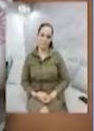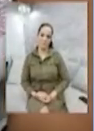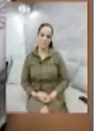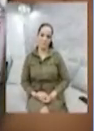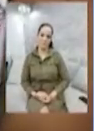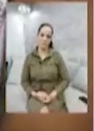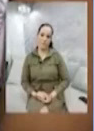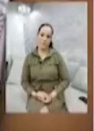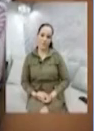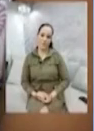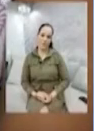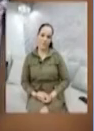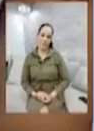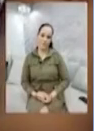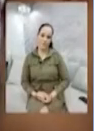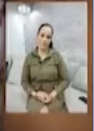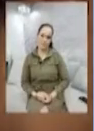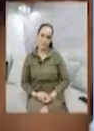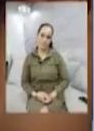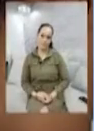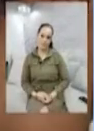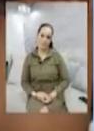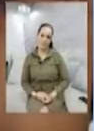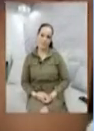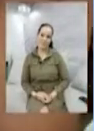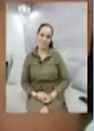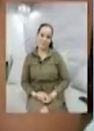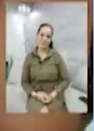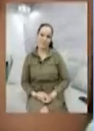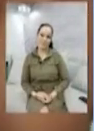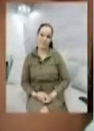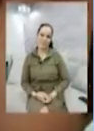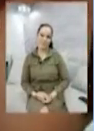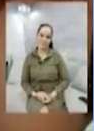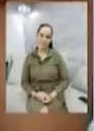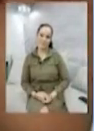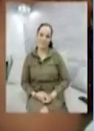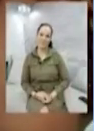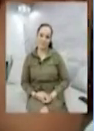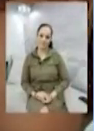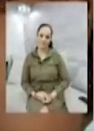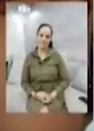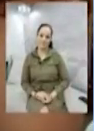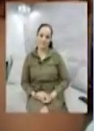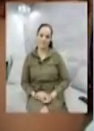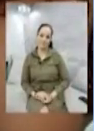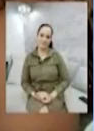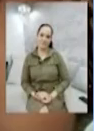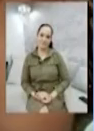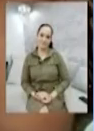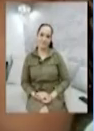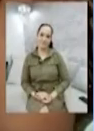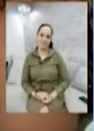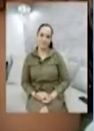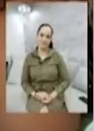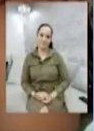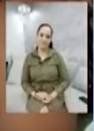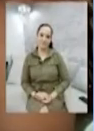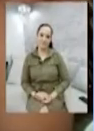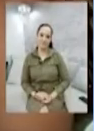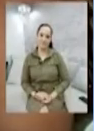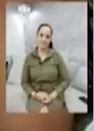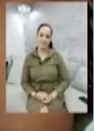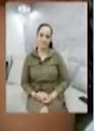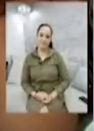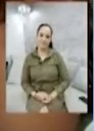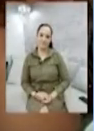salário, a sua renda, por favor, continue contribuindo com os profissionais autônomos que prestam serviço para você também,